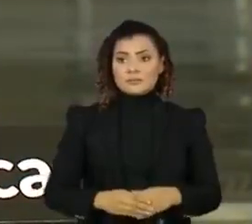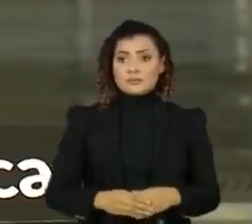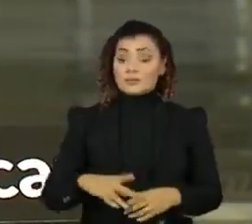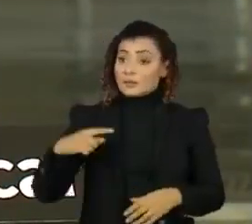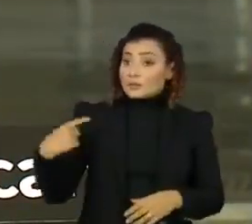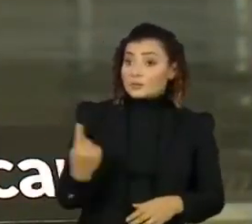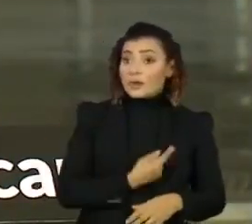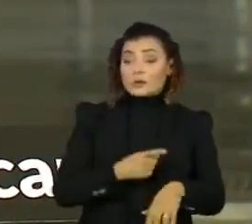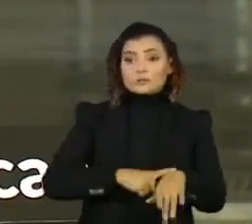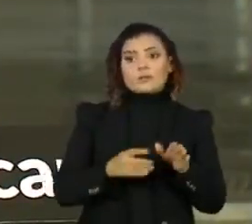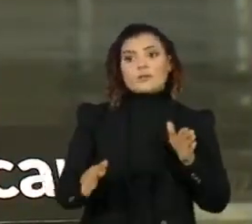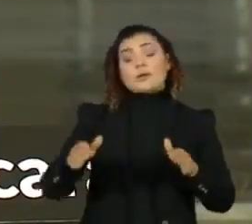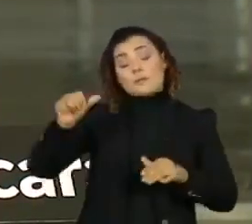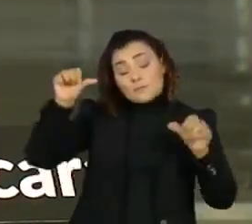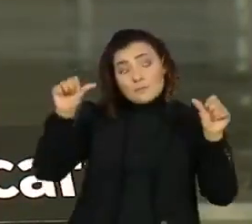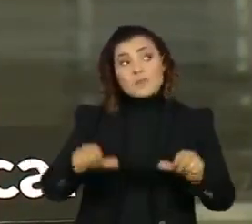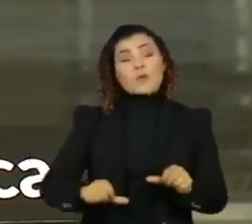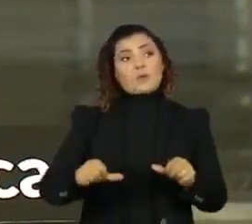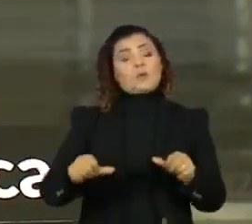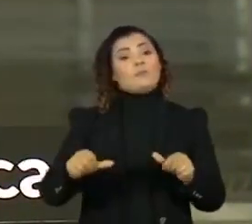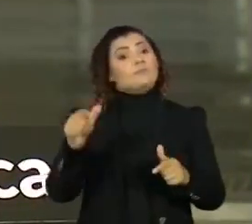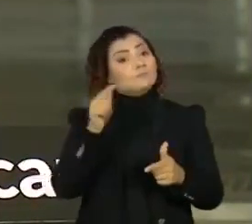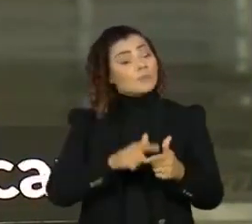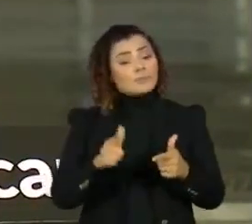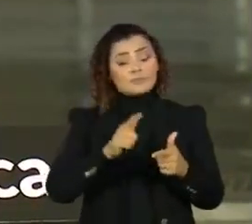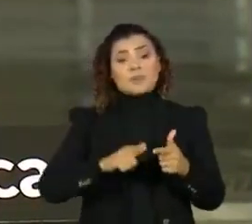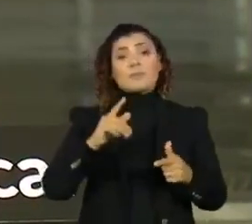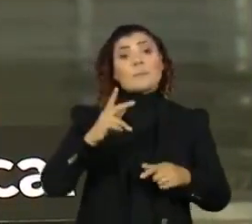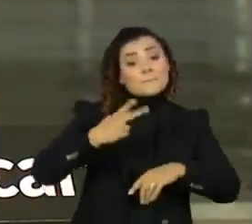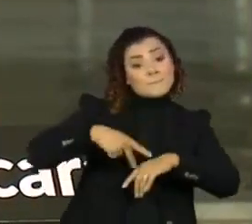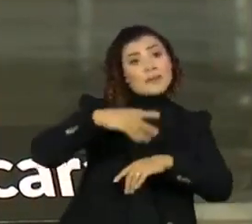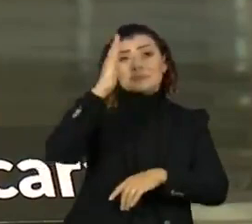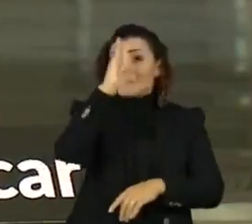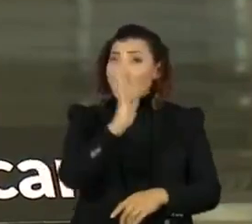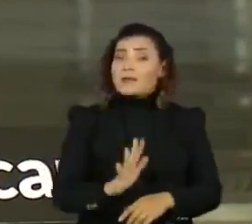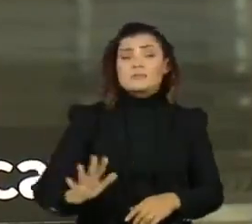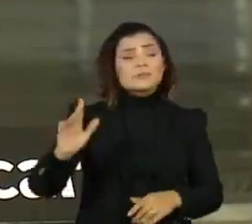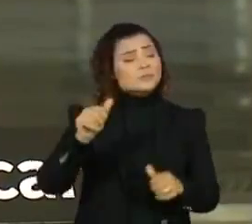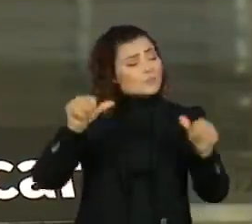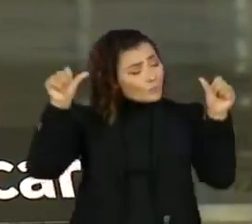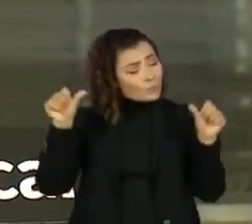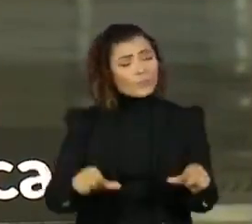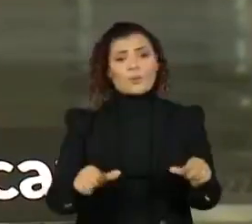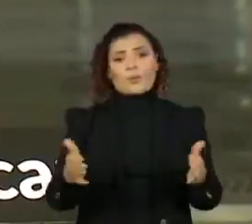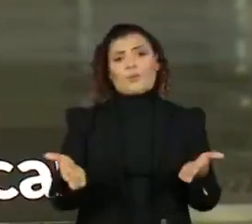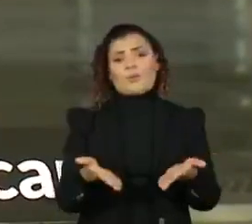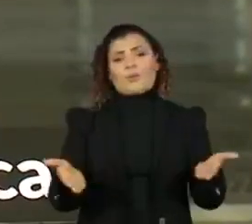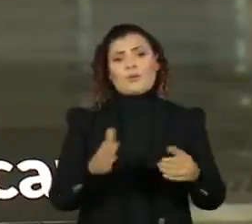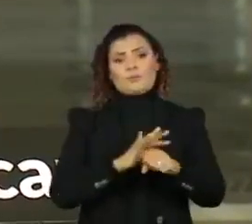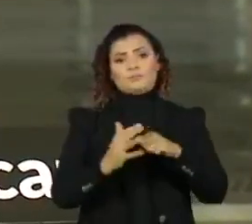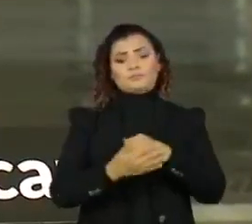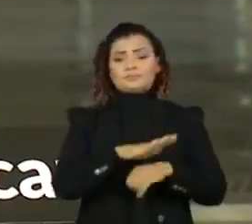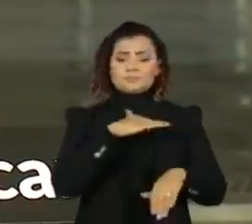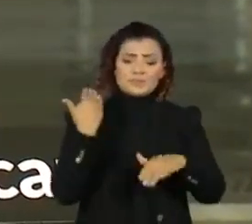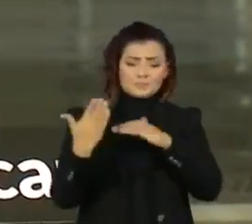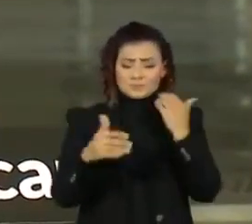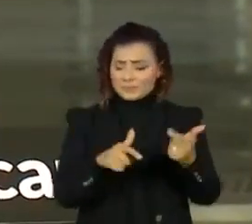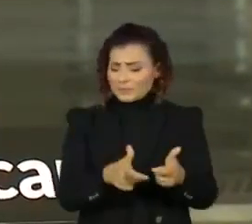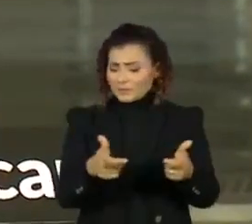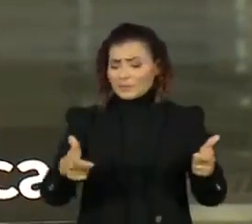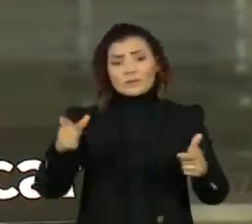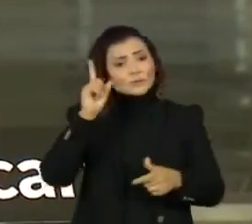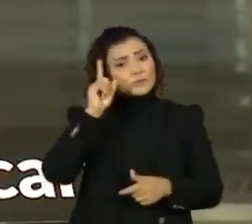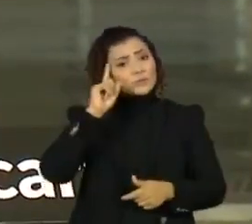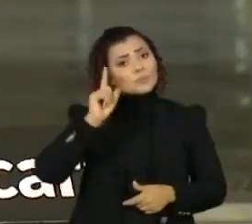nós estamos na maior crise pandêmica do nosso país, com um grande número de mortos por